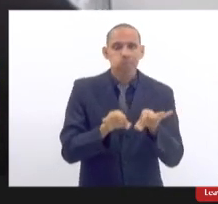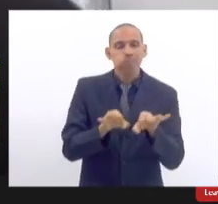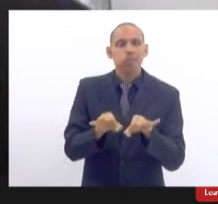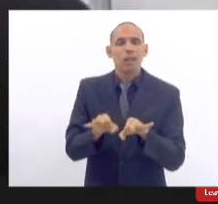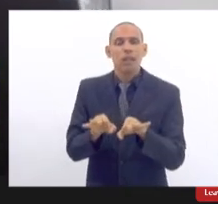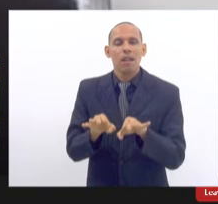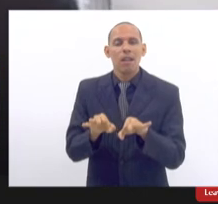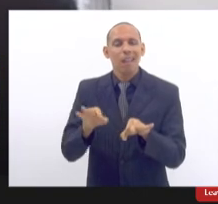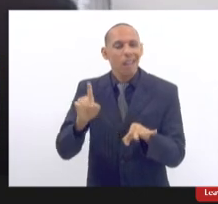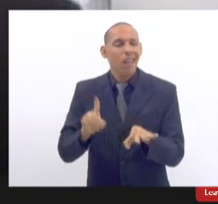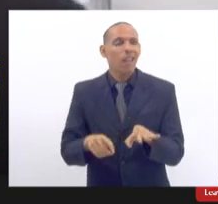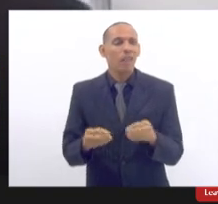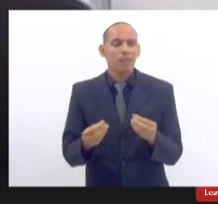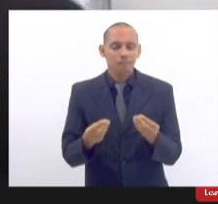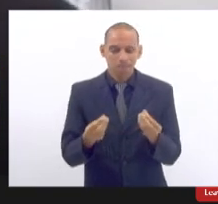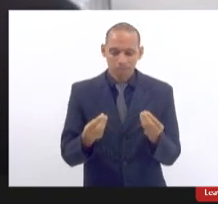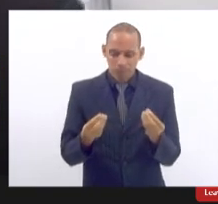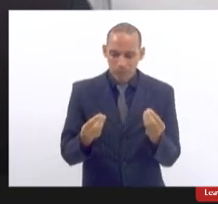essa